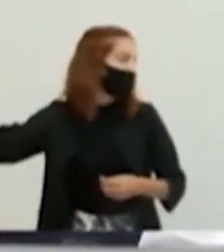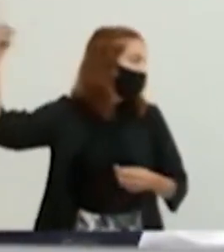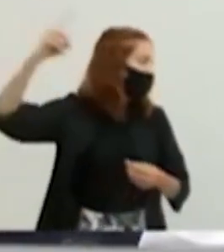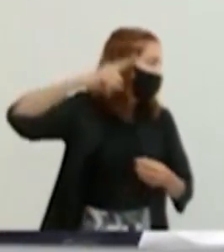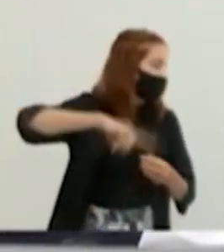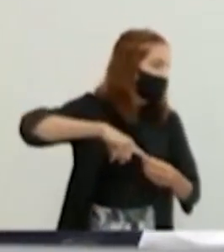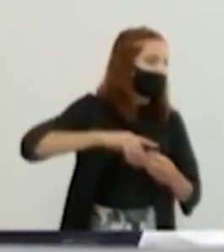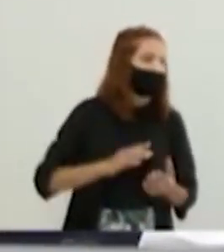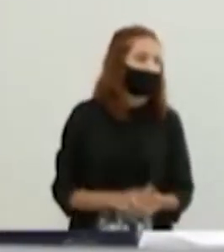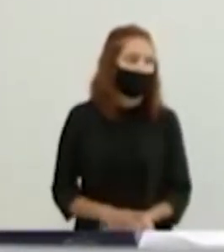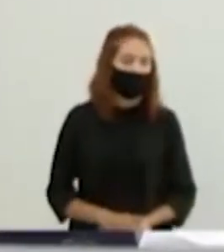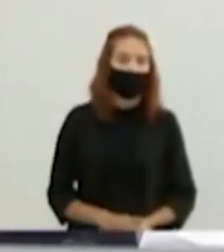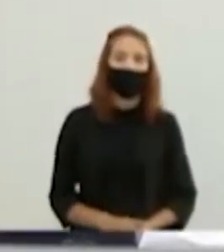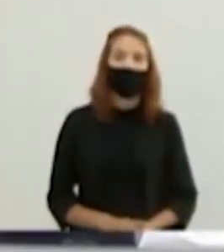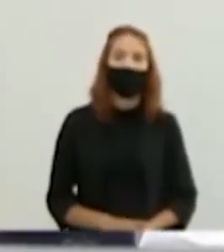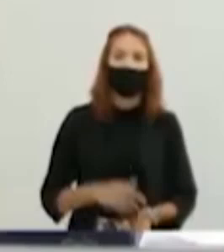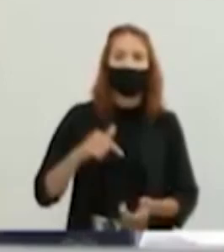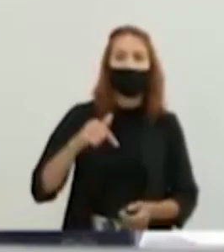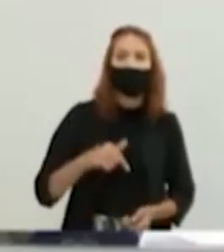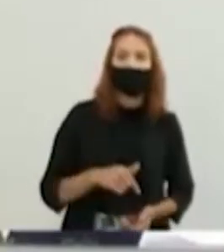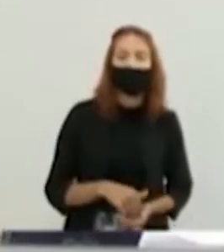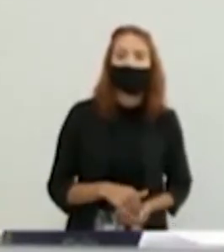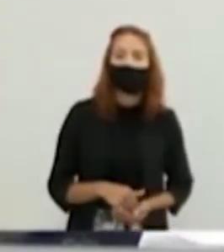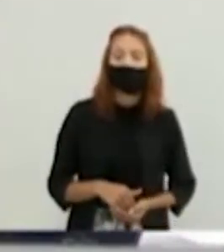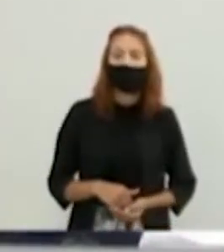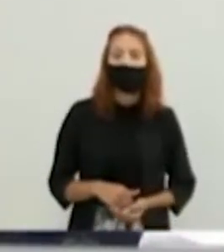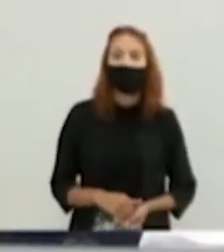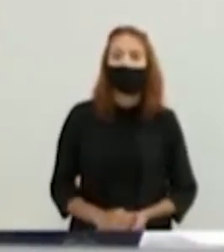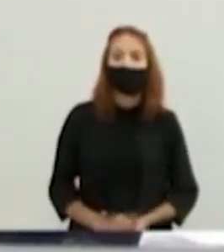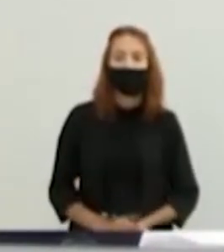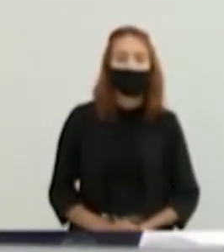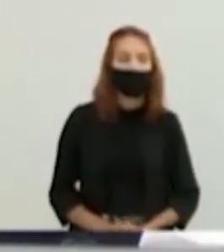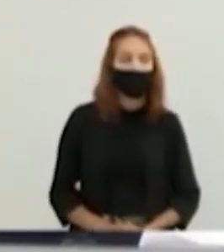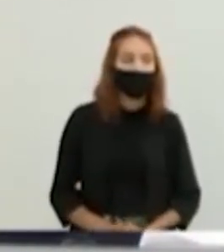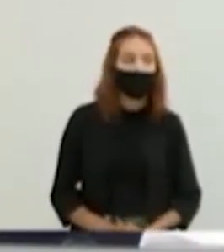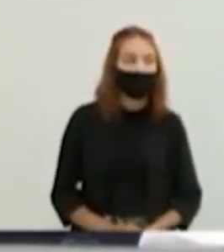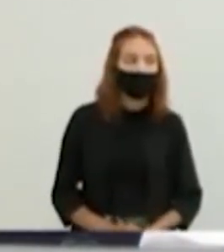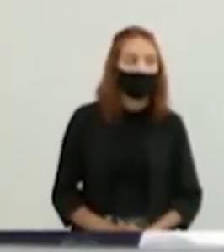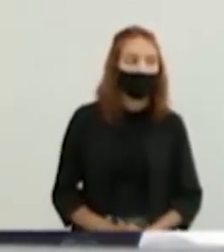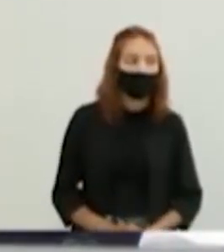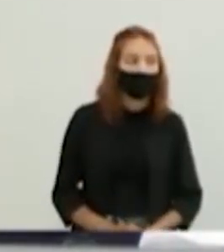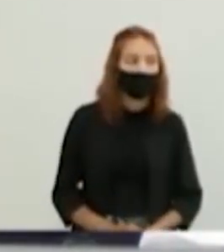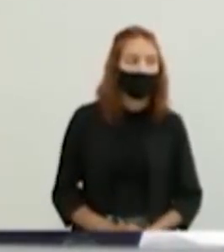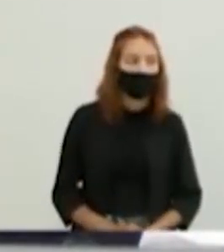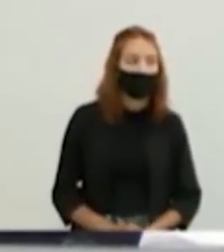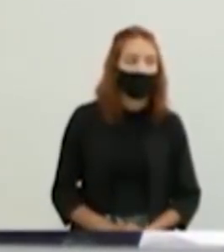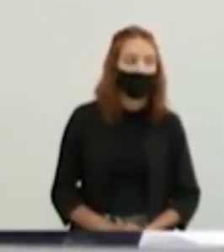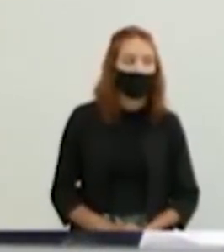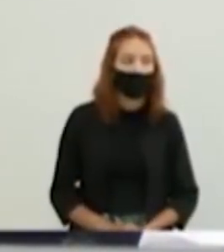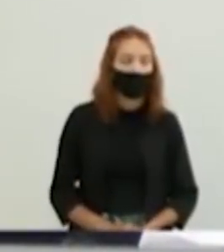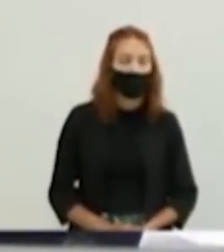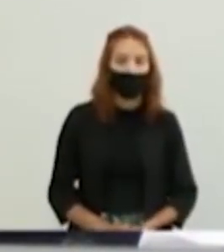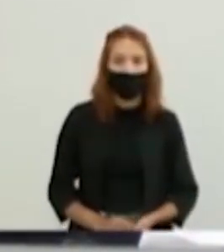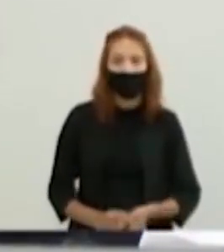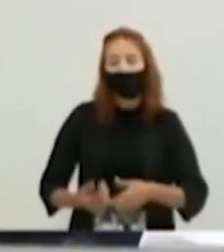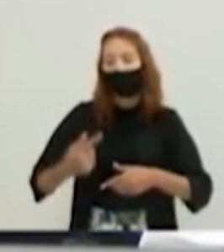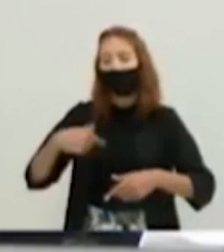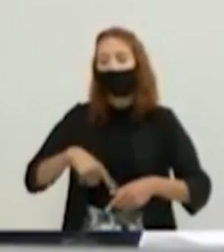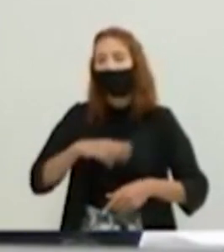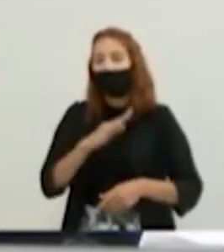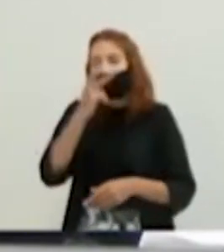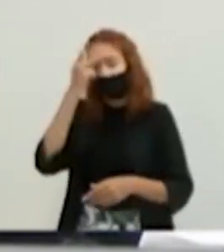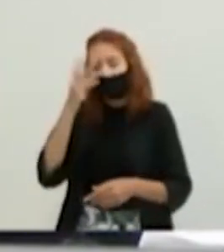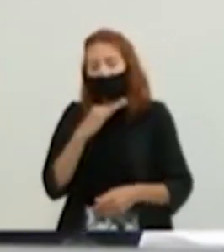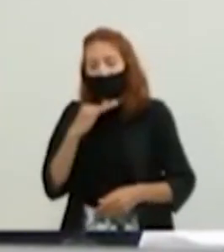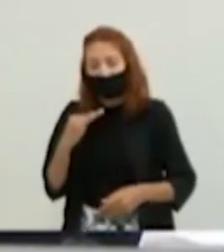falta de respeito às nossas funerárias de Teixeira de Freitas. Não há uma funerária em Teixeira de Freitas que pode prestar esse serviço.